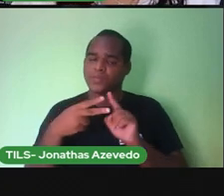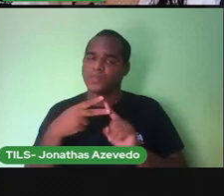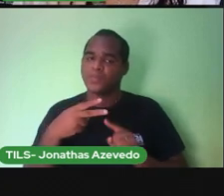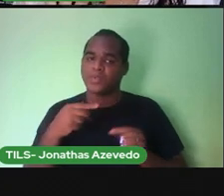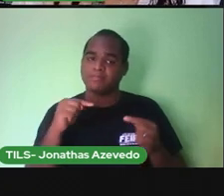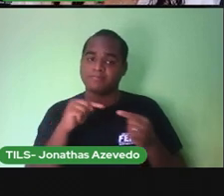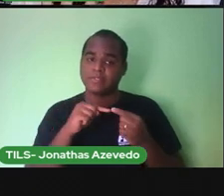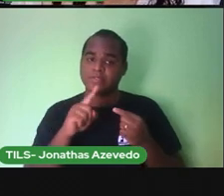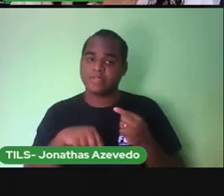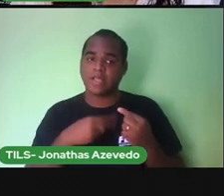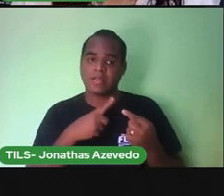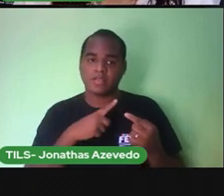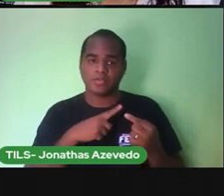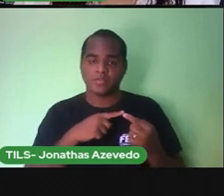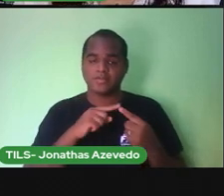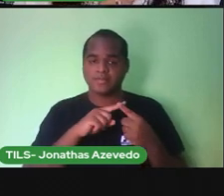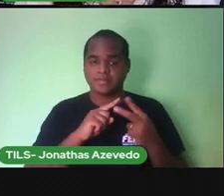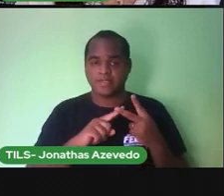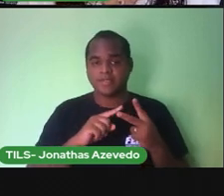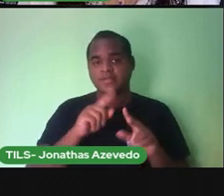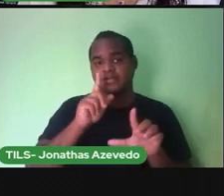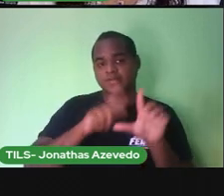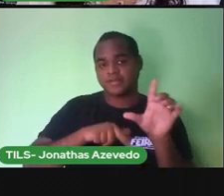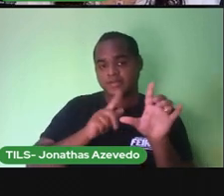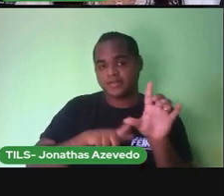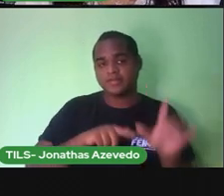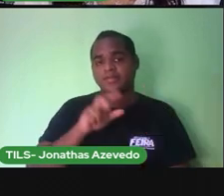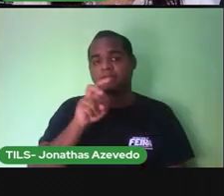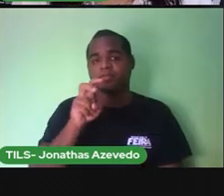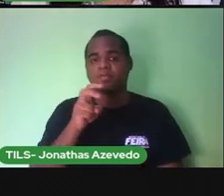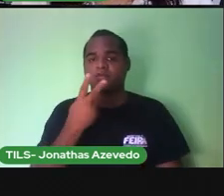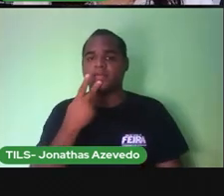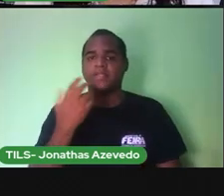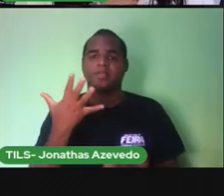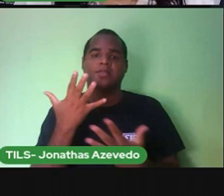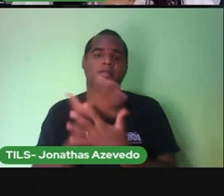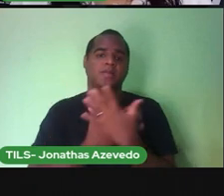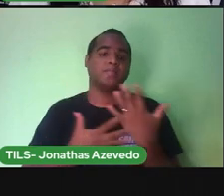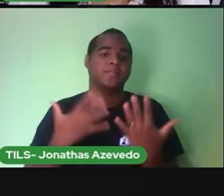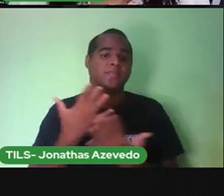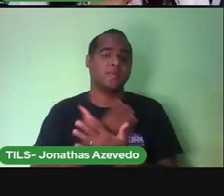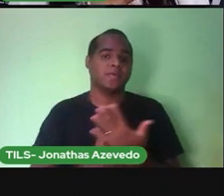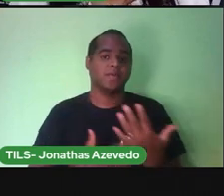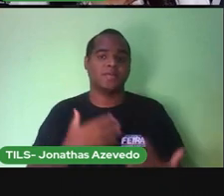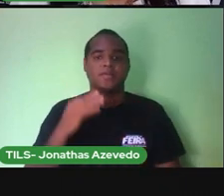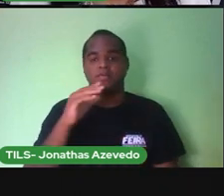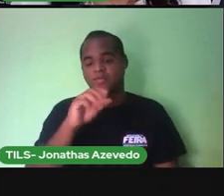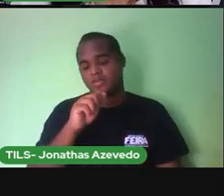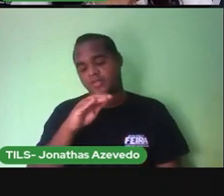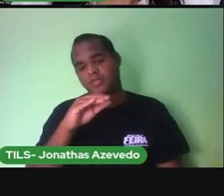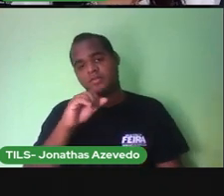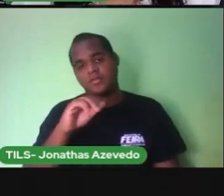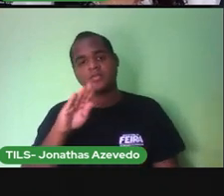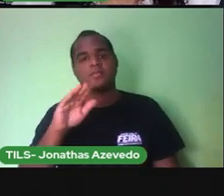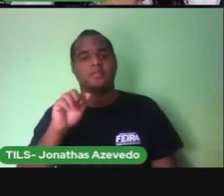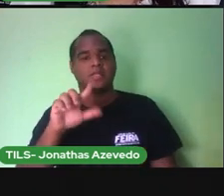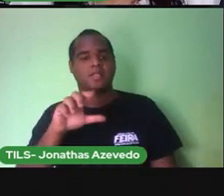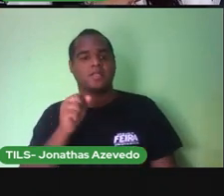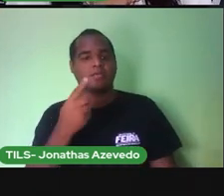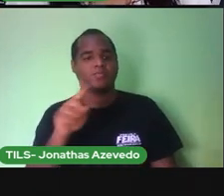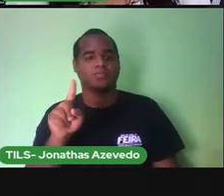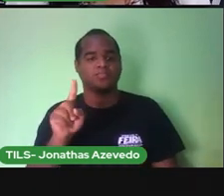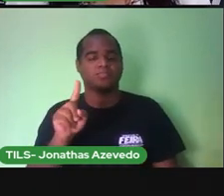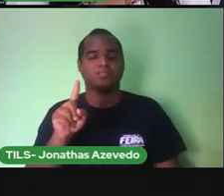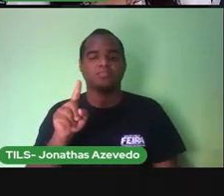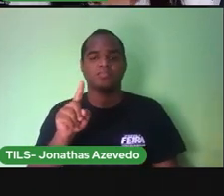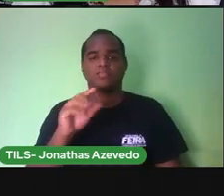tenham cinco letras. A música é cai, cai, balão. A